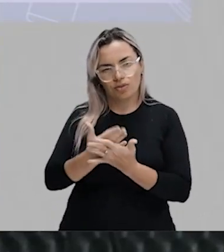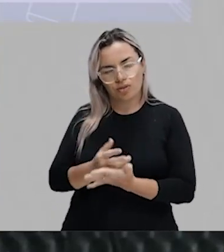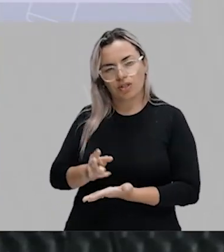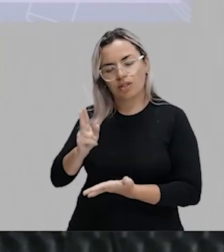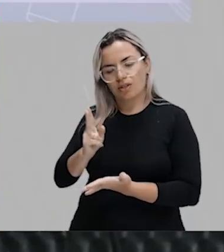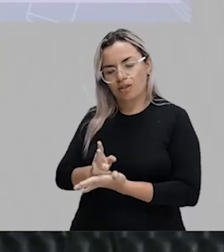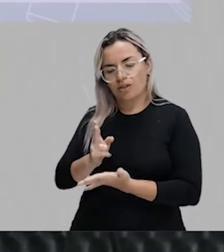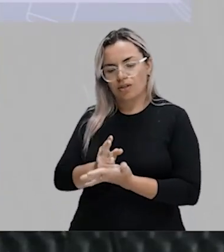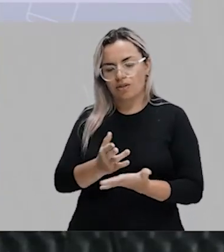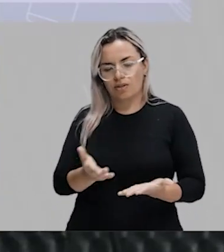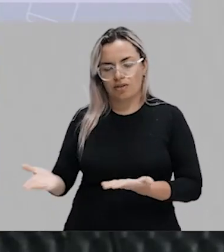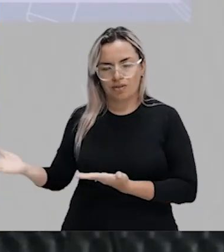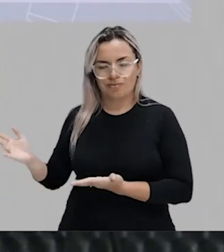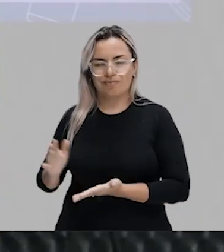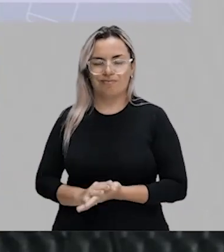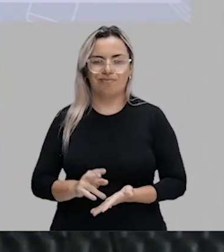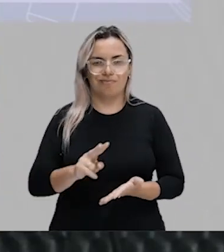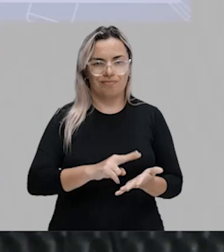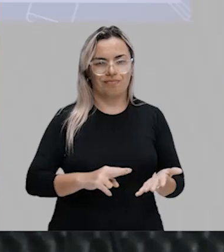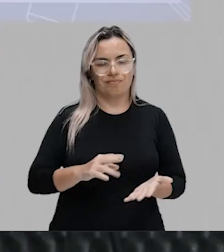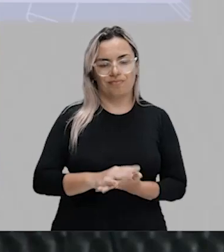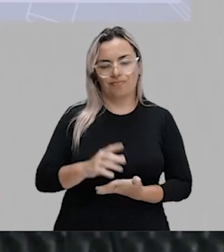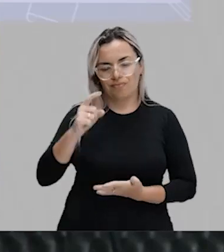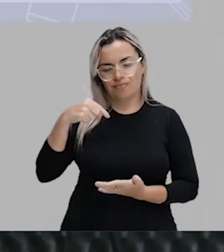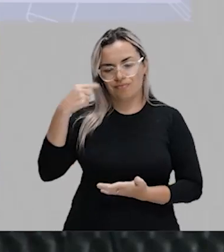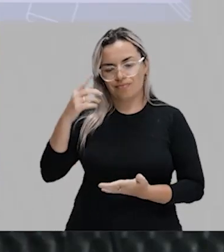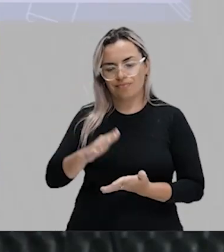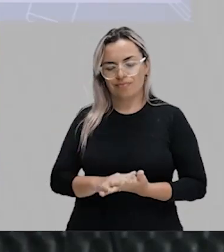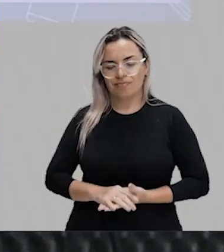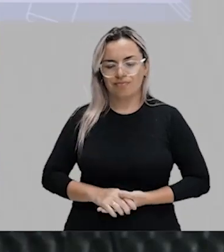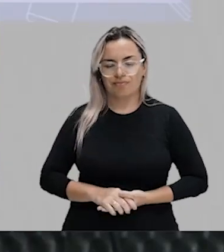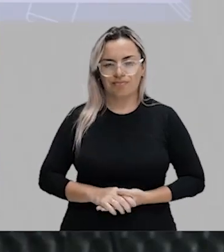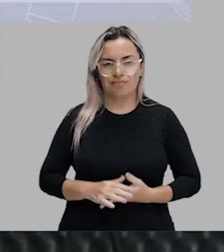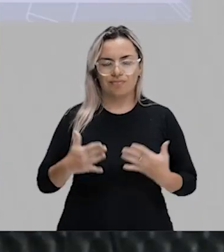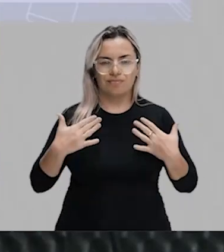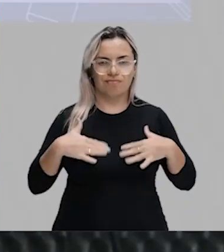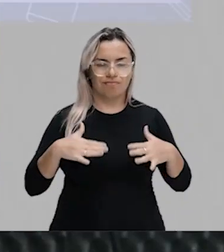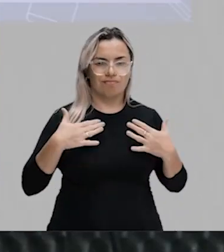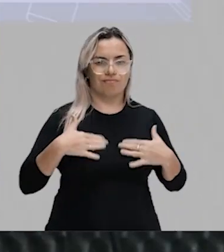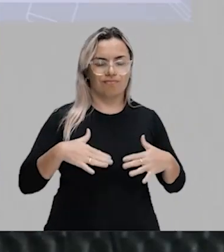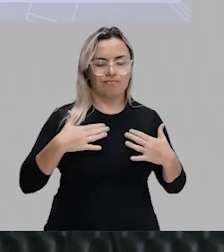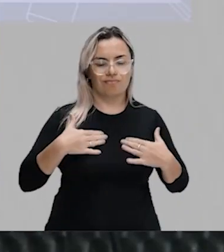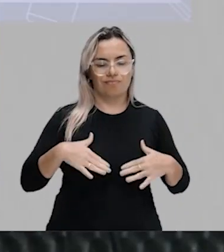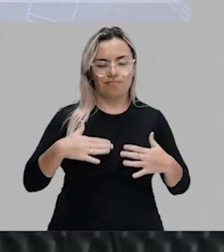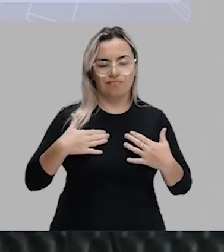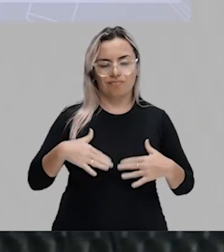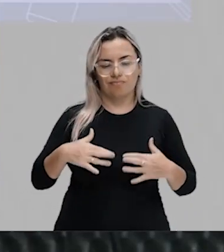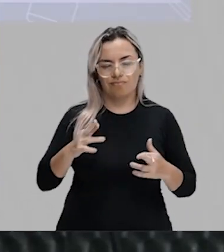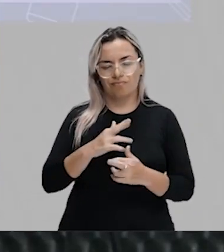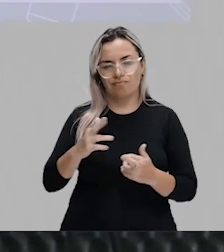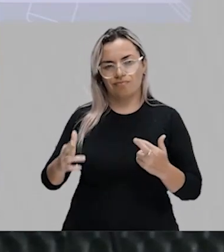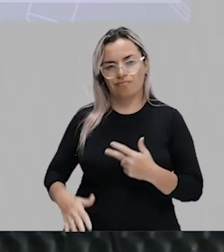Estar a sus anchas. Vai entrar a sus anchas. Por quê? Vai ficar tranquilão em relação ao Enem, né?